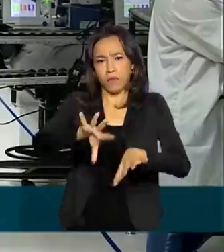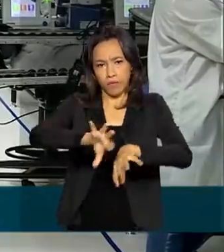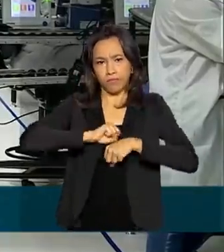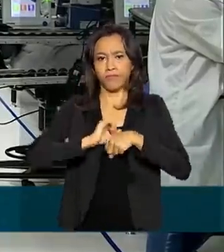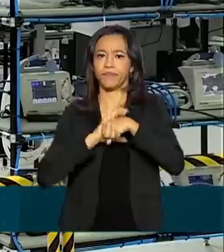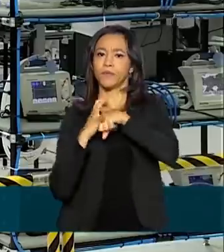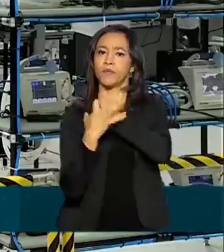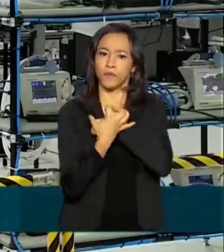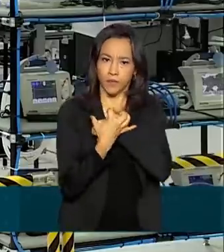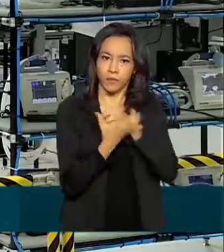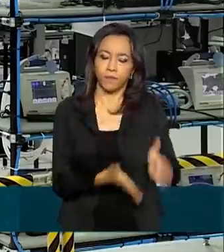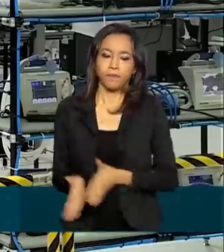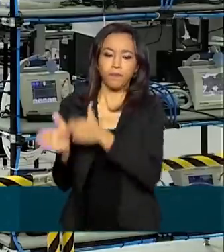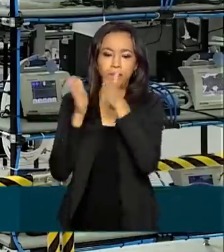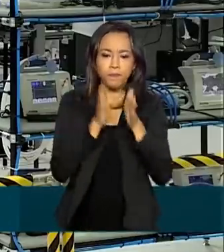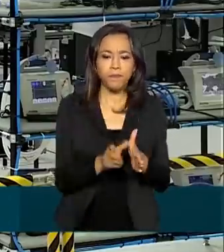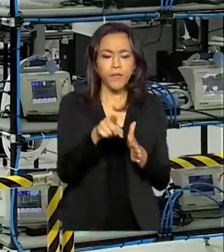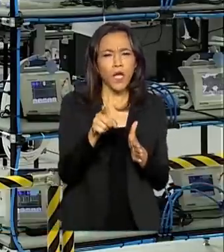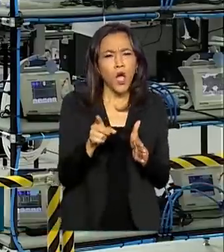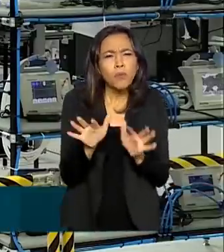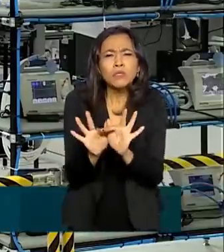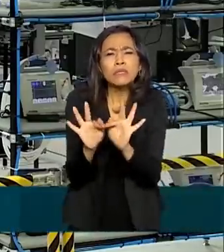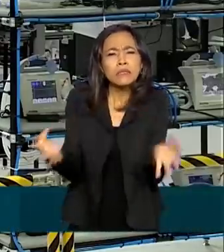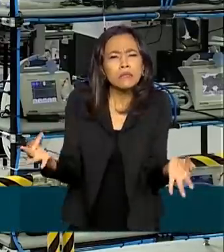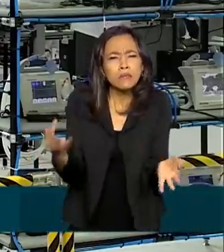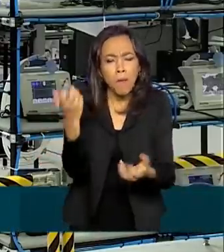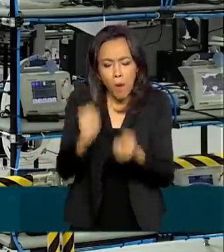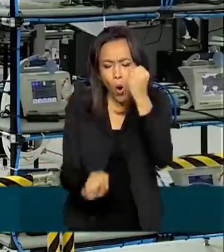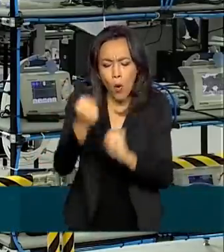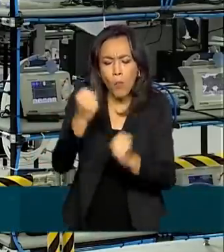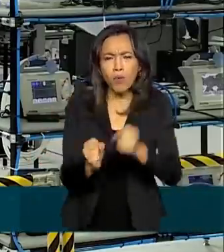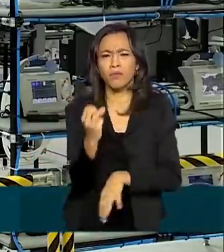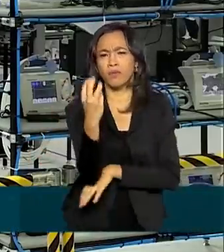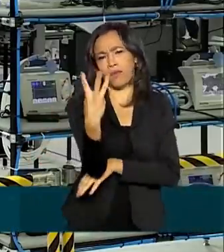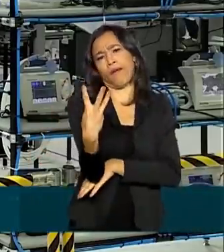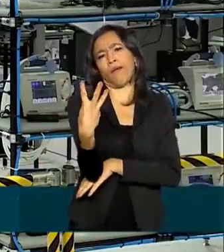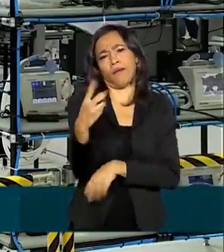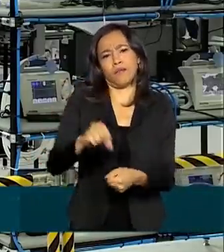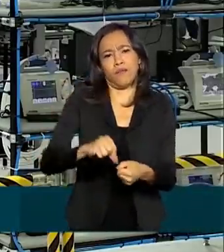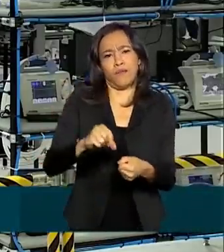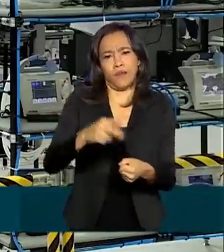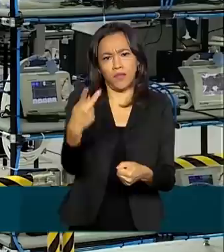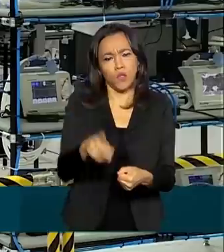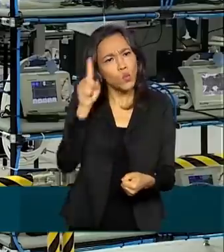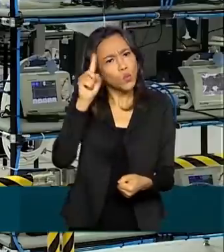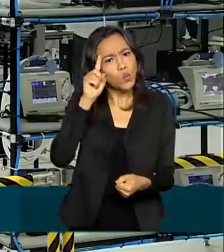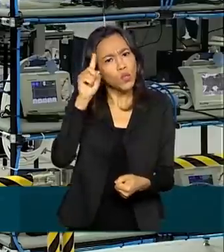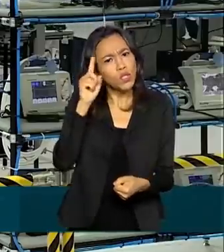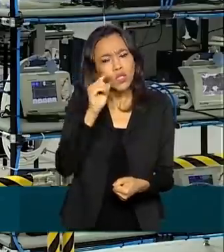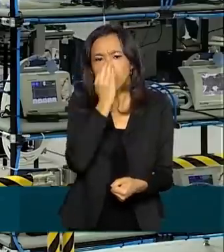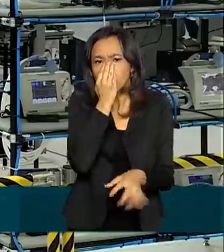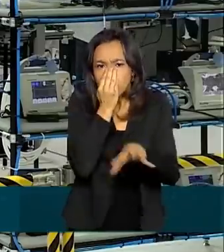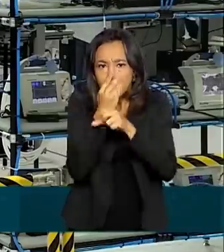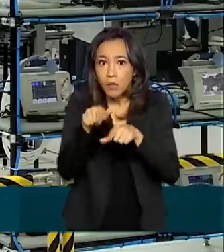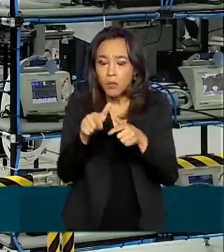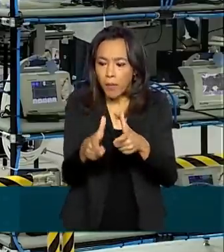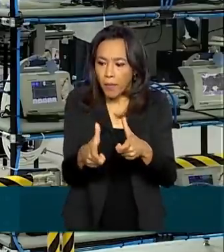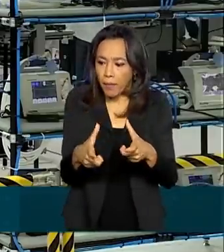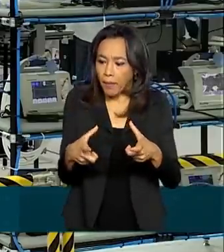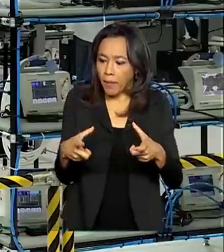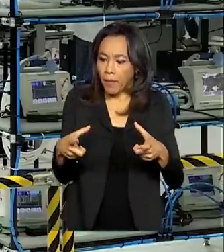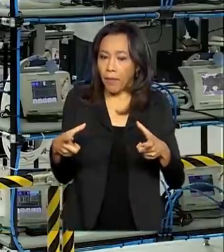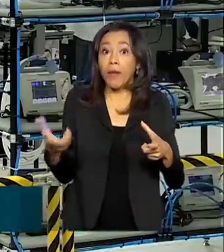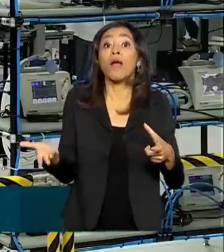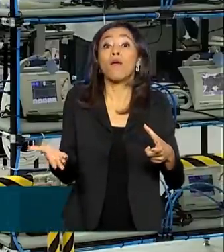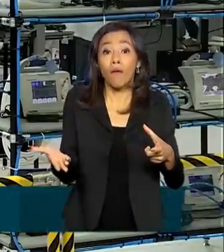-19. A produção começou pequena, com apenas três peças dessas sendo produzidas todos os dias. Depois aumentou. E agora,